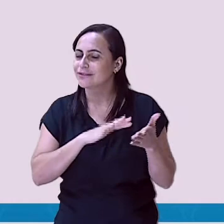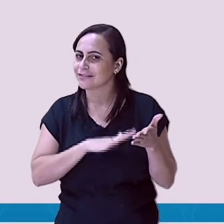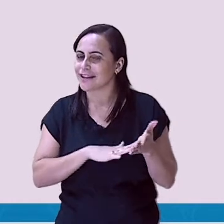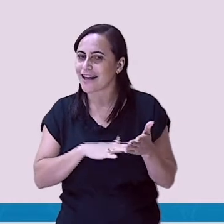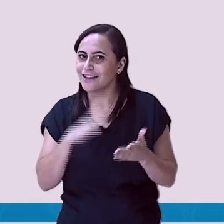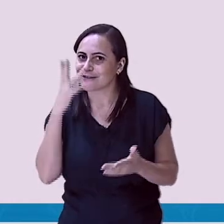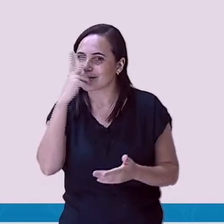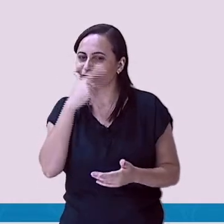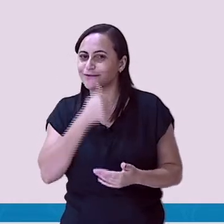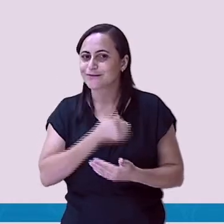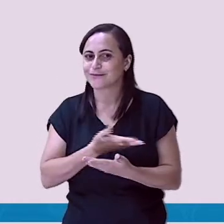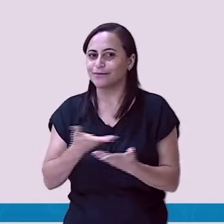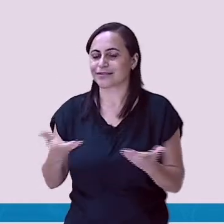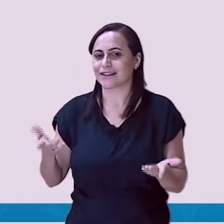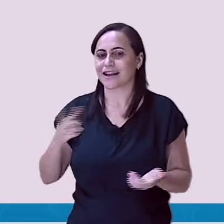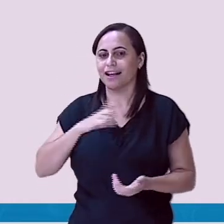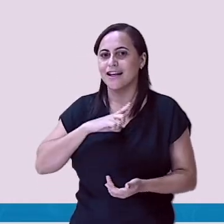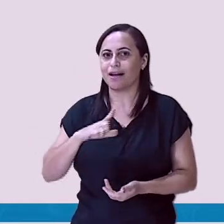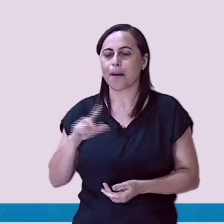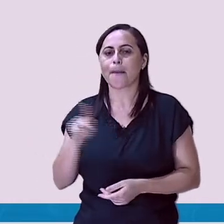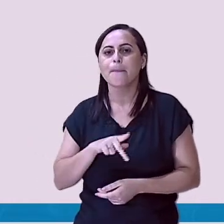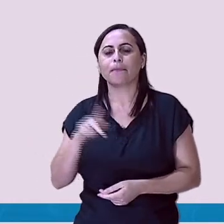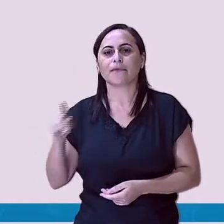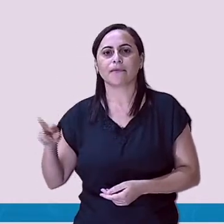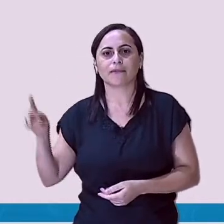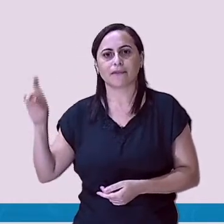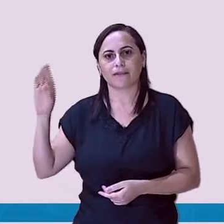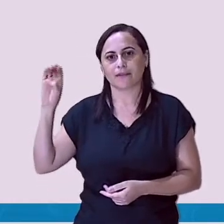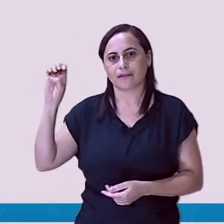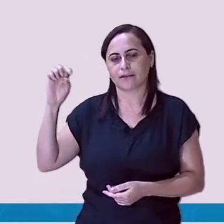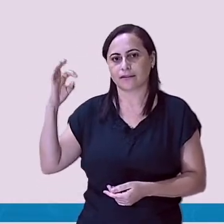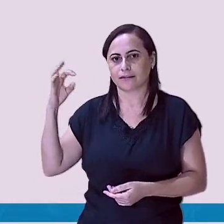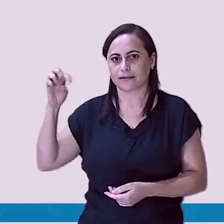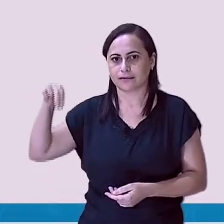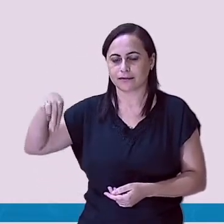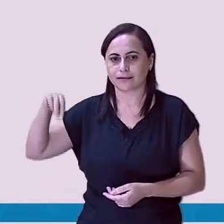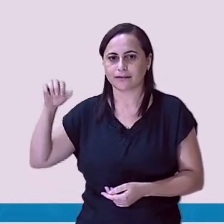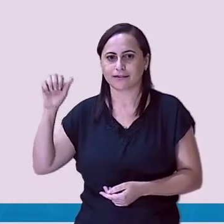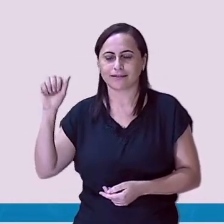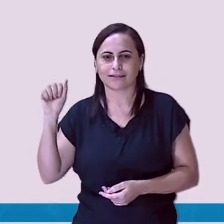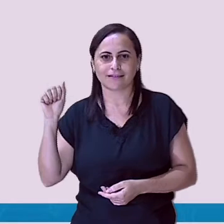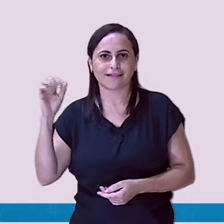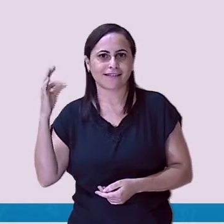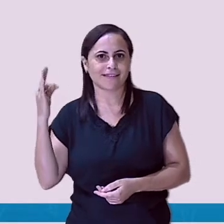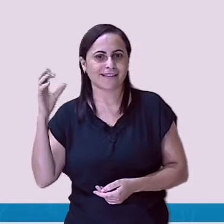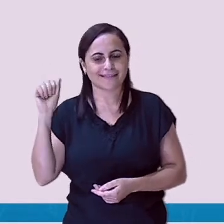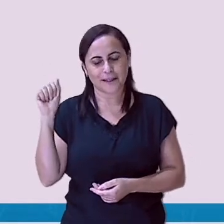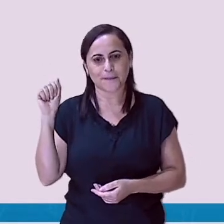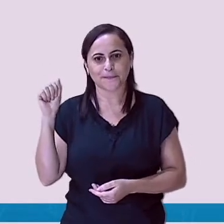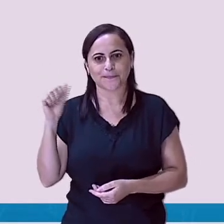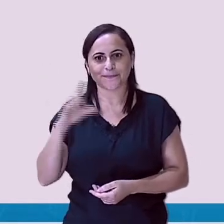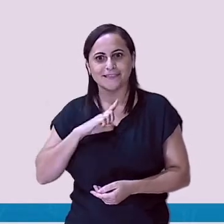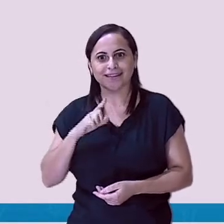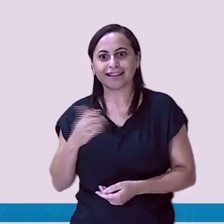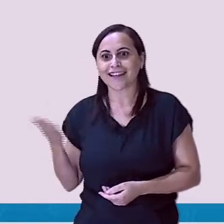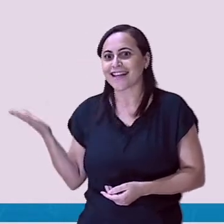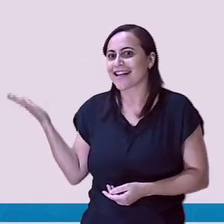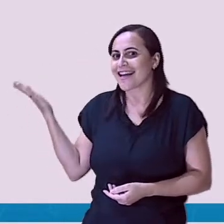Tem a professora Renata. Olha, e essa vocês não conhecem essa? Eu acho que não.